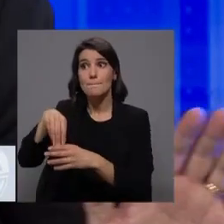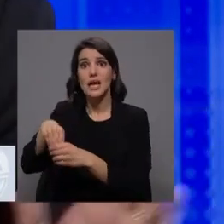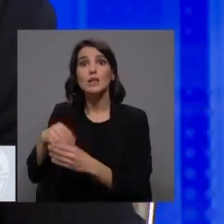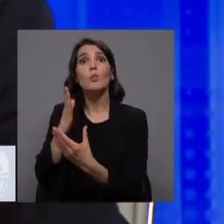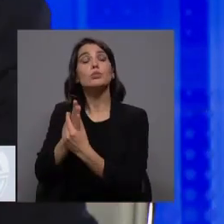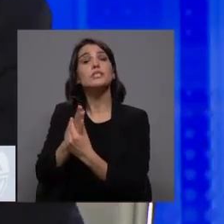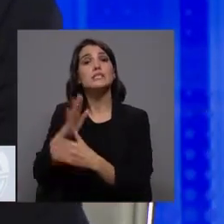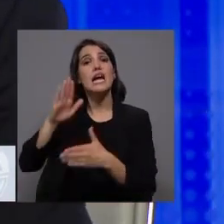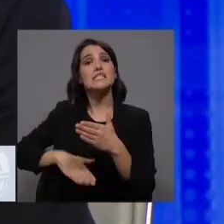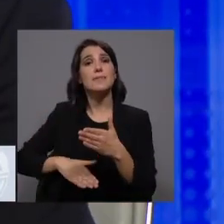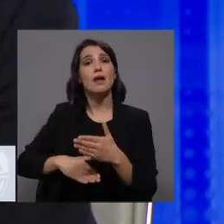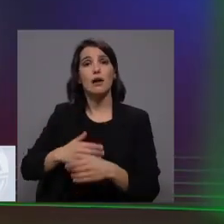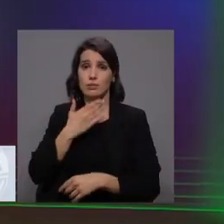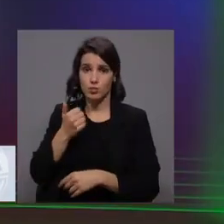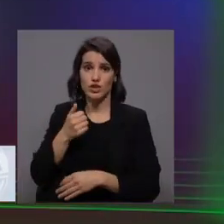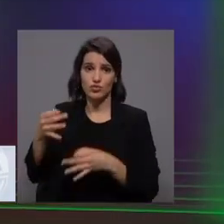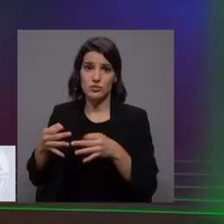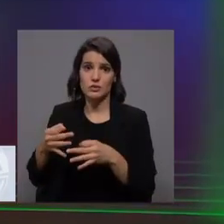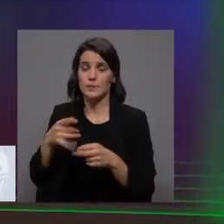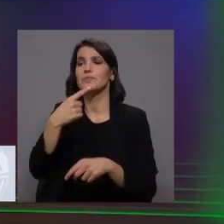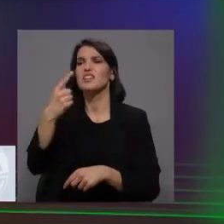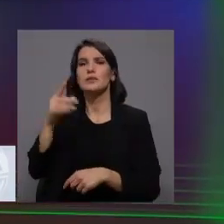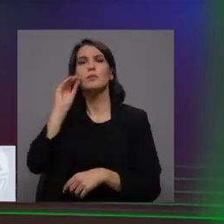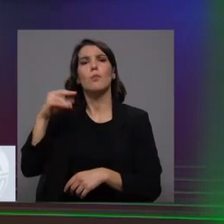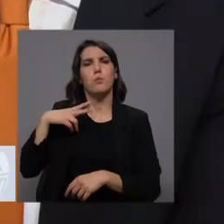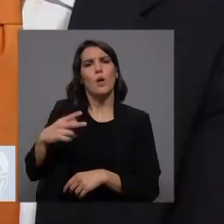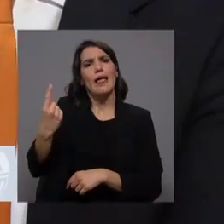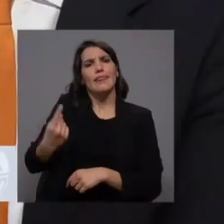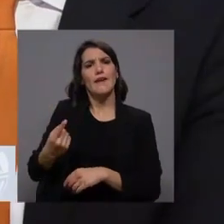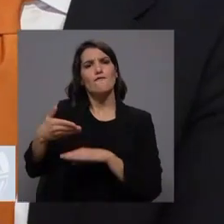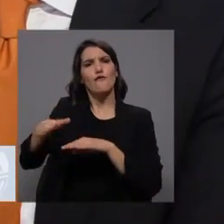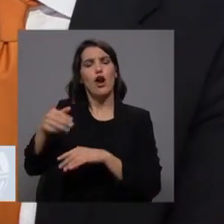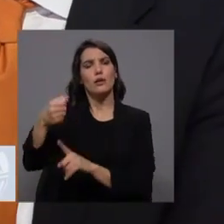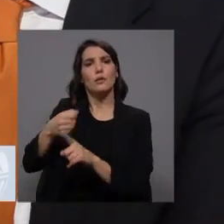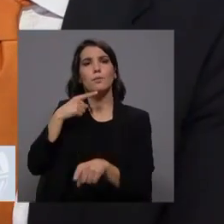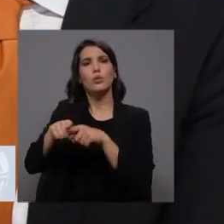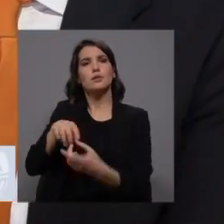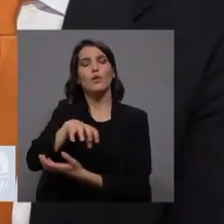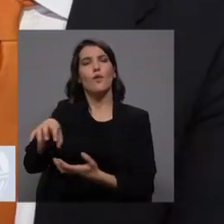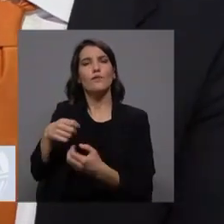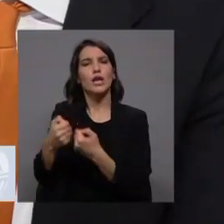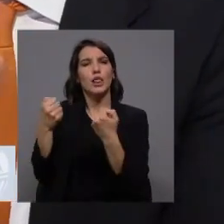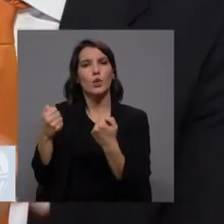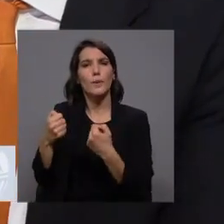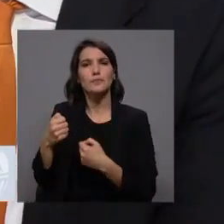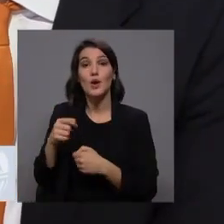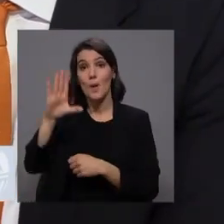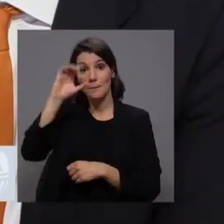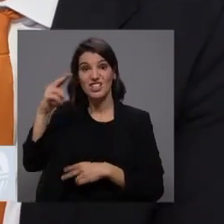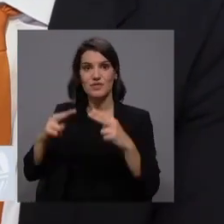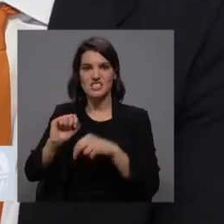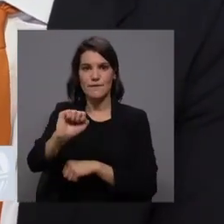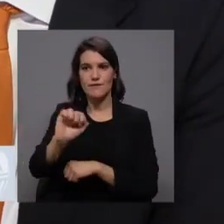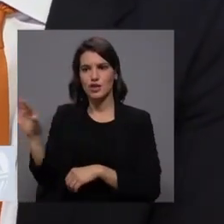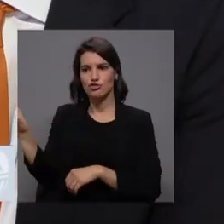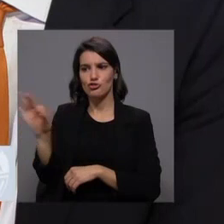não tem ganho historial na Justiça. Mas há mais. O Sr. Primeiro-Ministro disse assim, o Banco de Portugal deve ficar fora da luta política e da conflitualidade. E nomeou o seu Ministro das Finanças